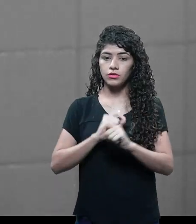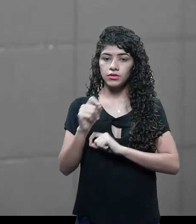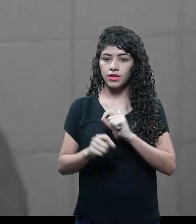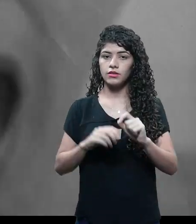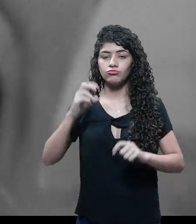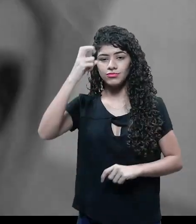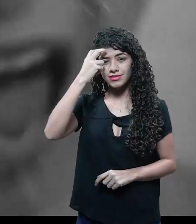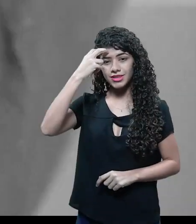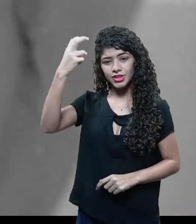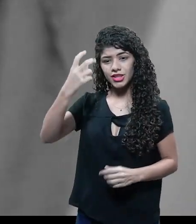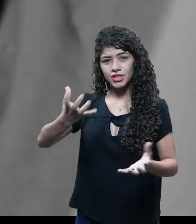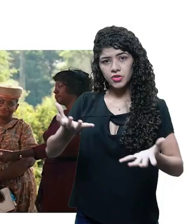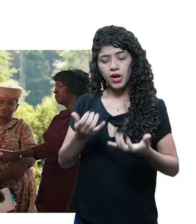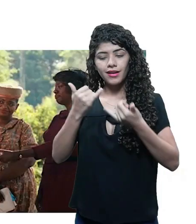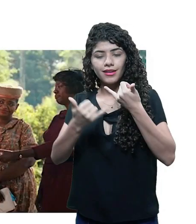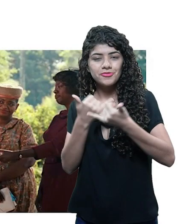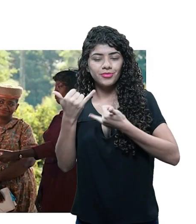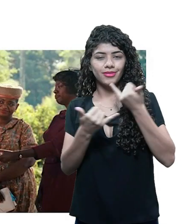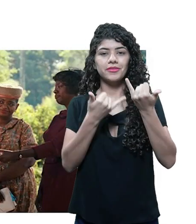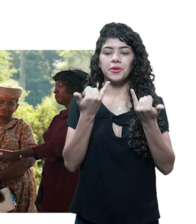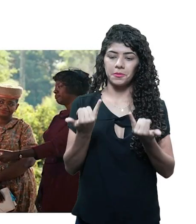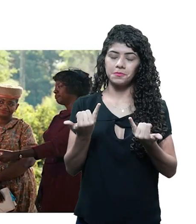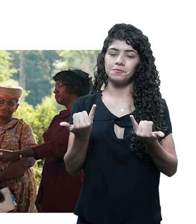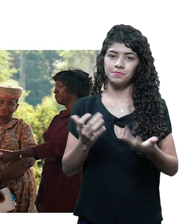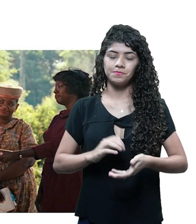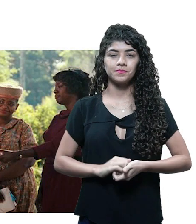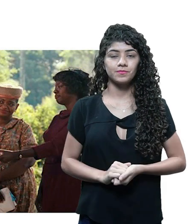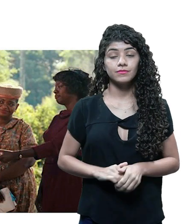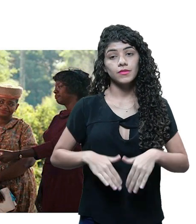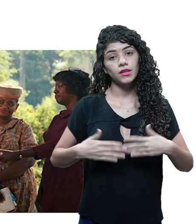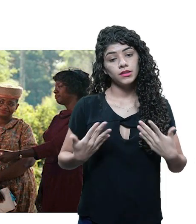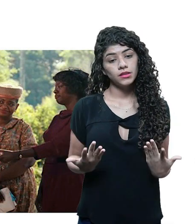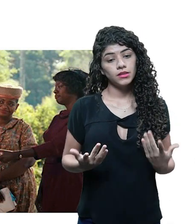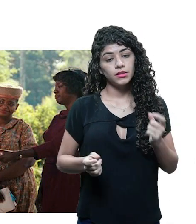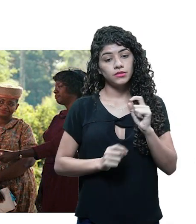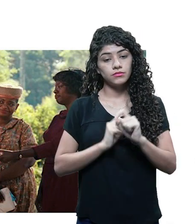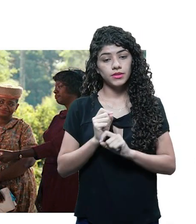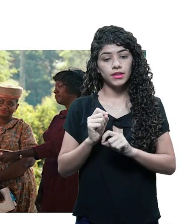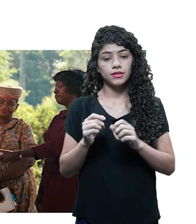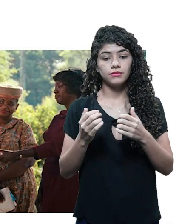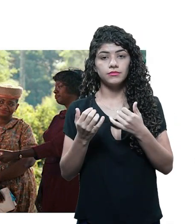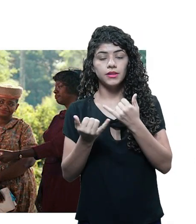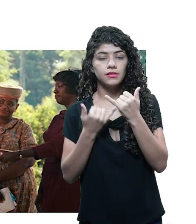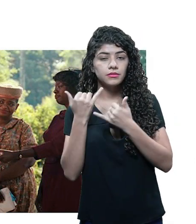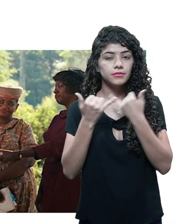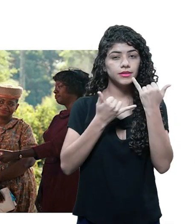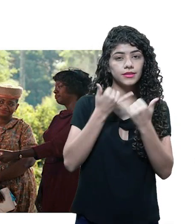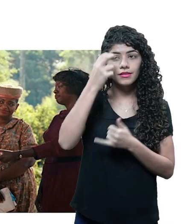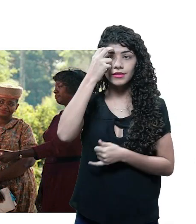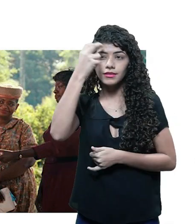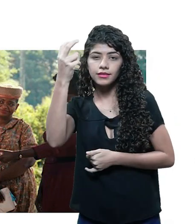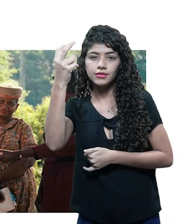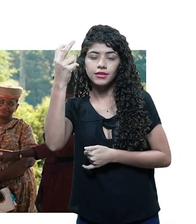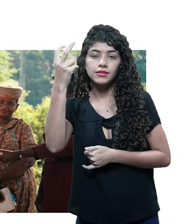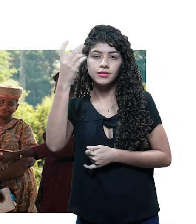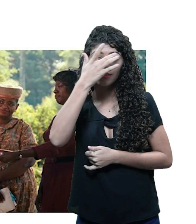era muito inteligente e gostava muito de brincar com essas questões, né? Então, ele brincava muito com a